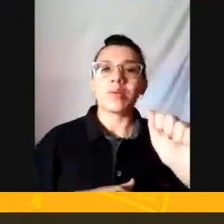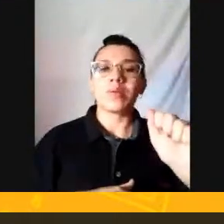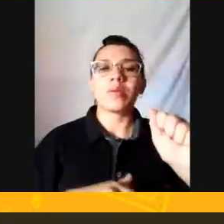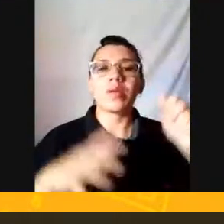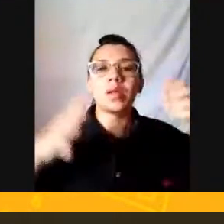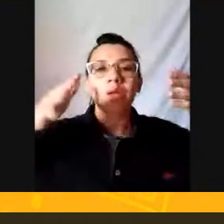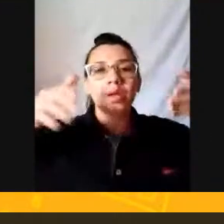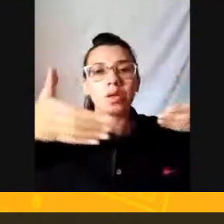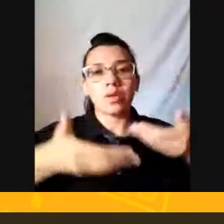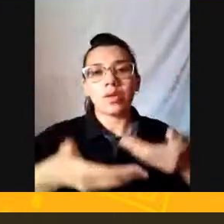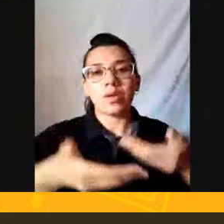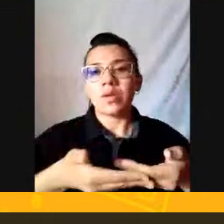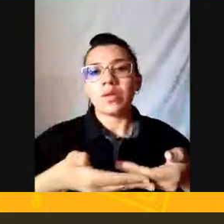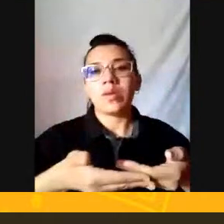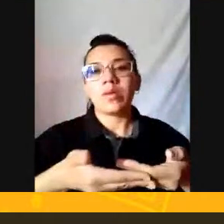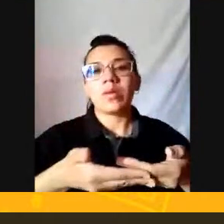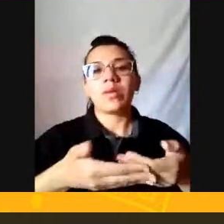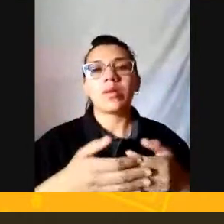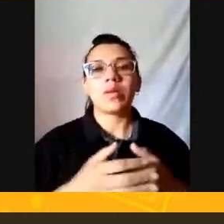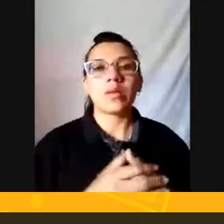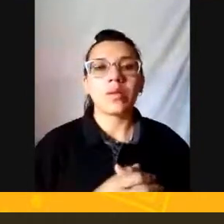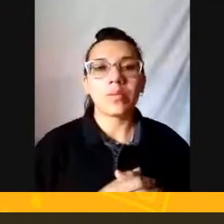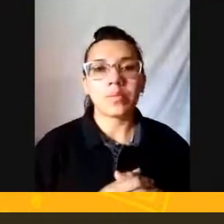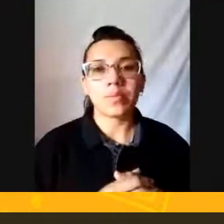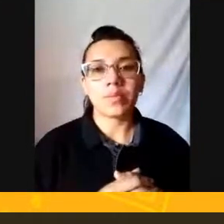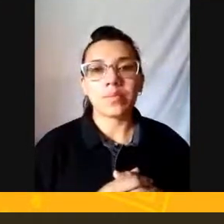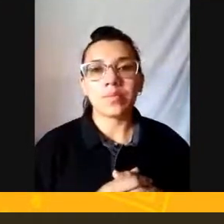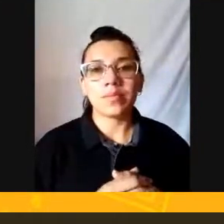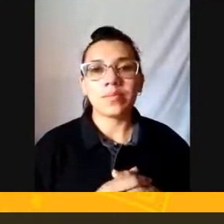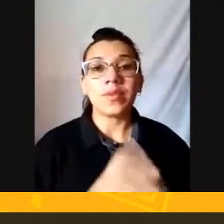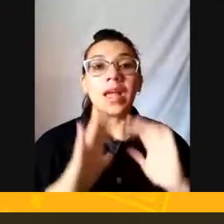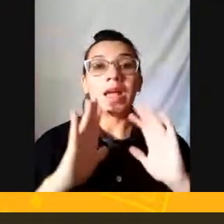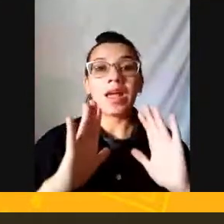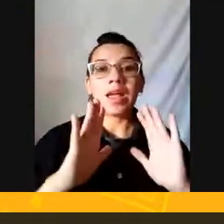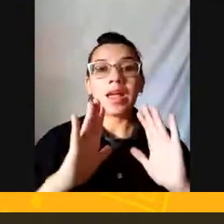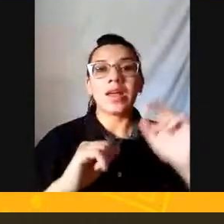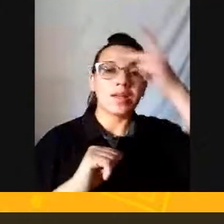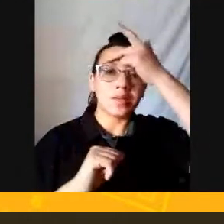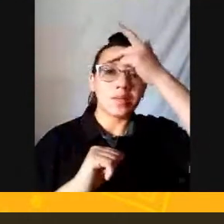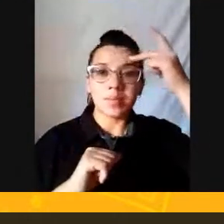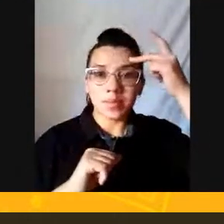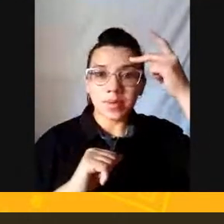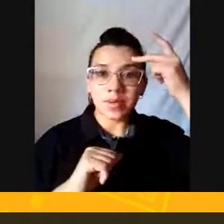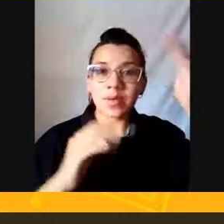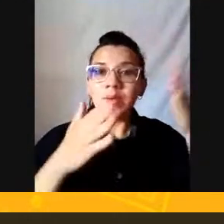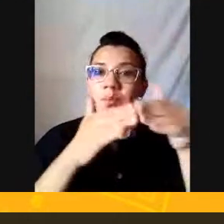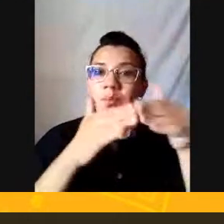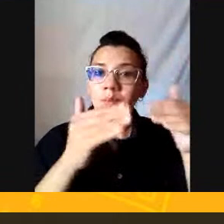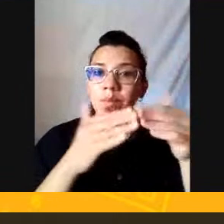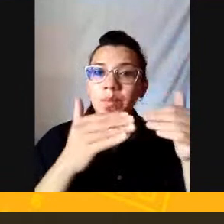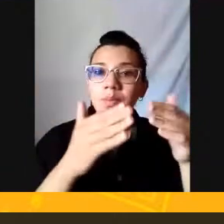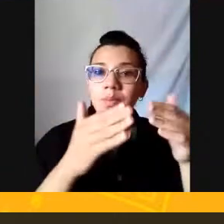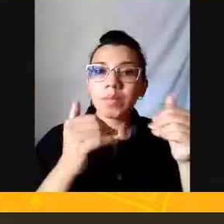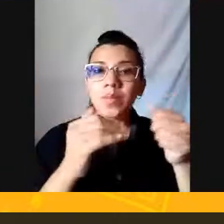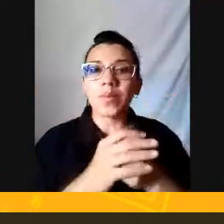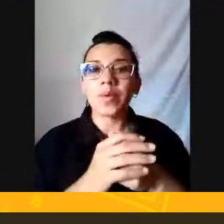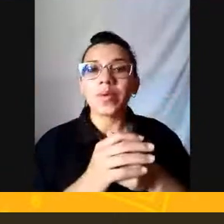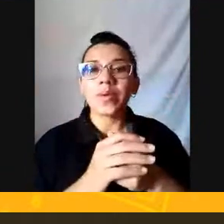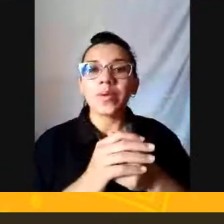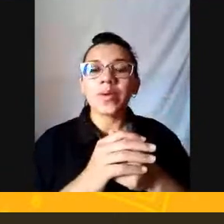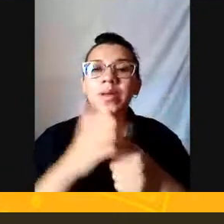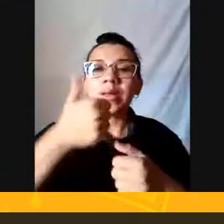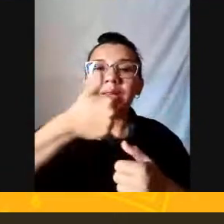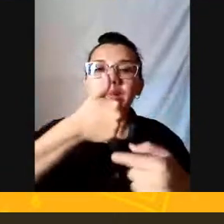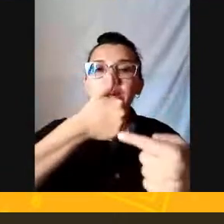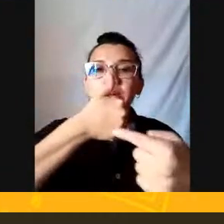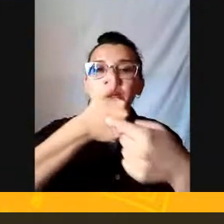Que ótimo Ah Já que esse pessoal Está assistindo aí Vamos pedir Para que eles Atolhem o dedo Nesse like aí Que eles compartilhem Esse vídeo